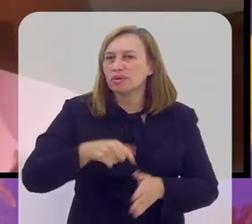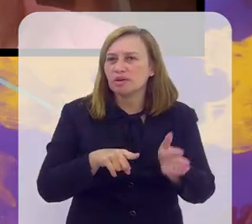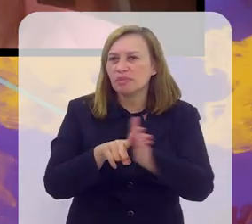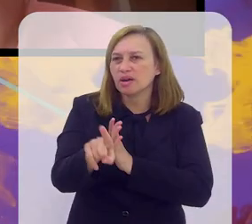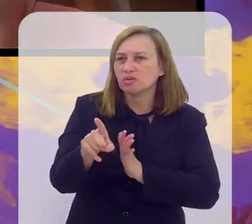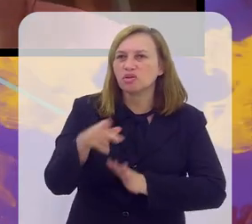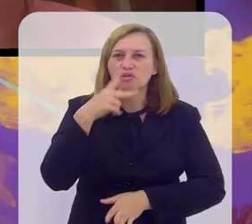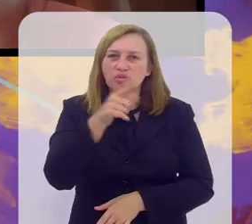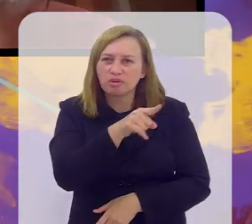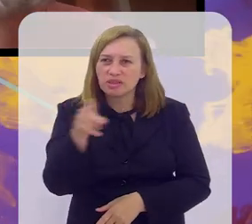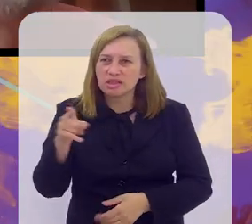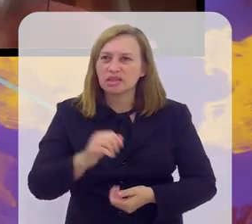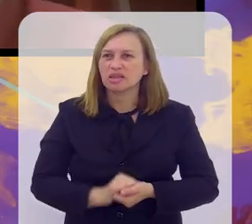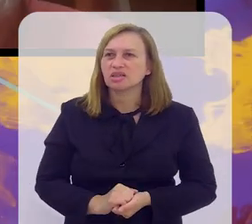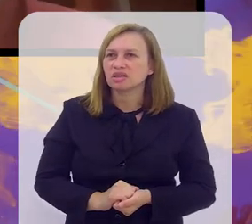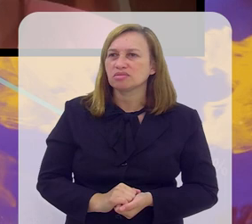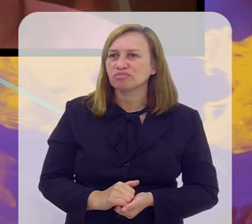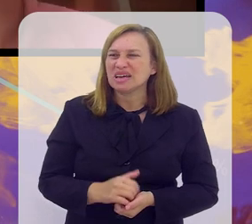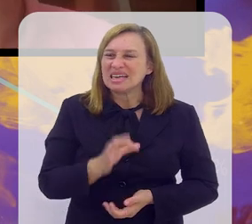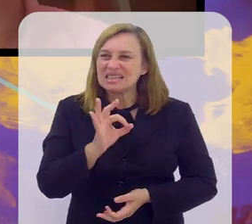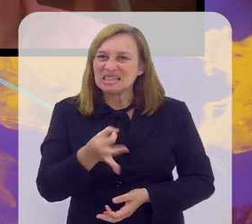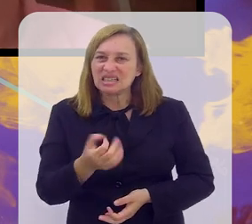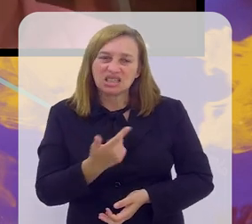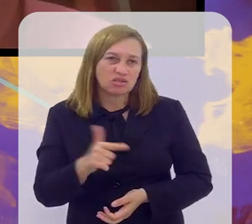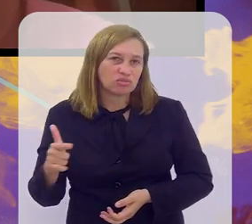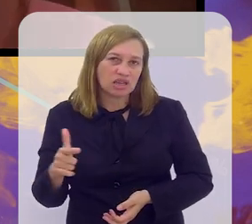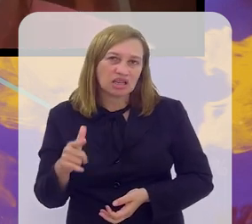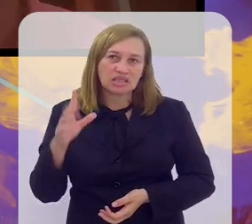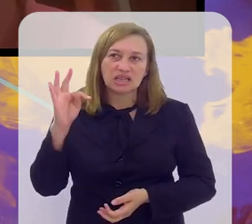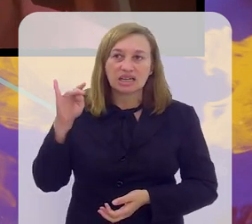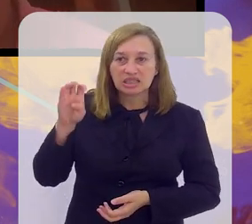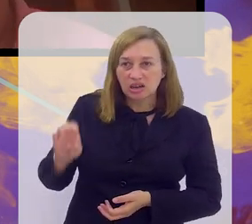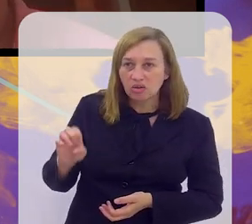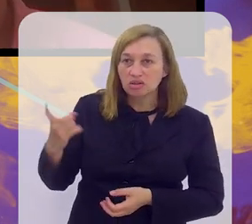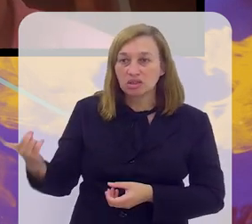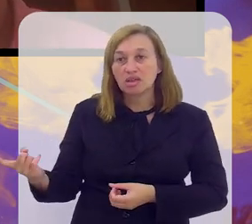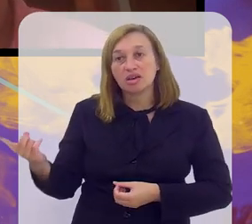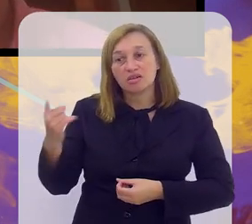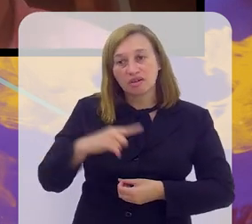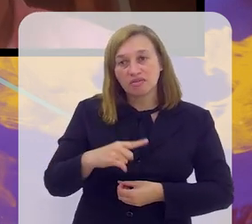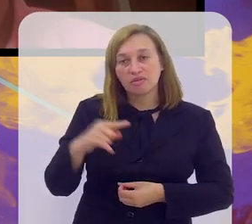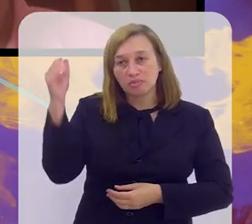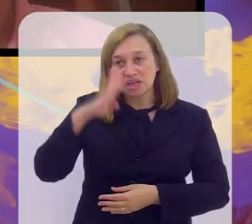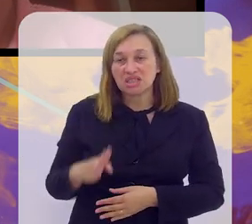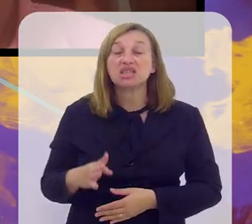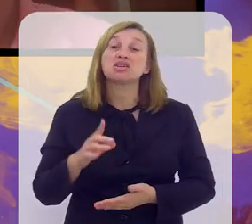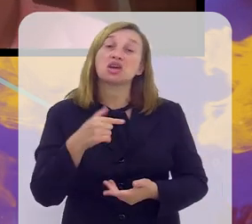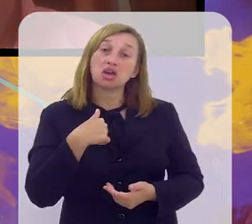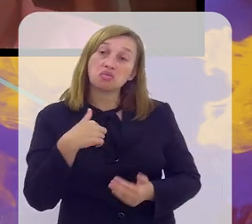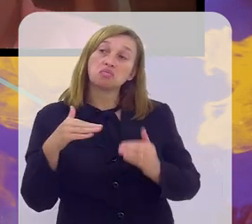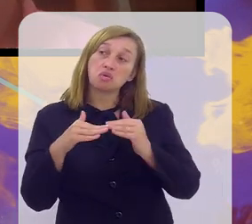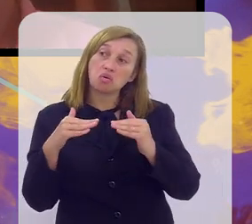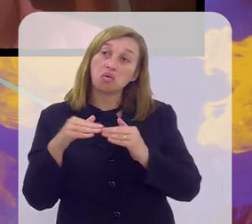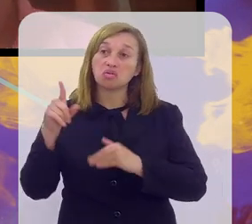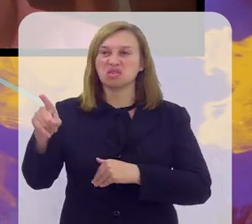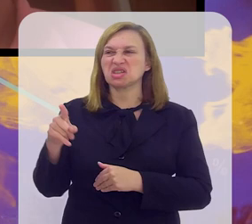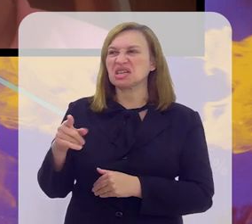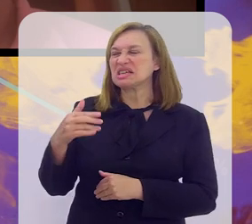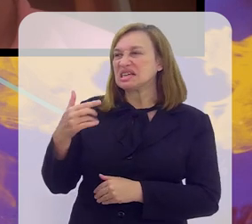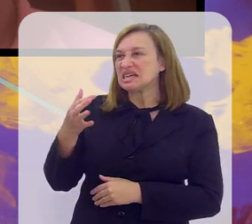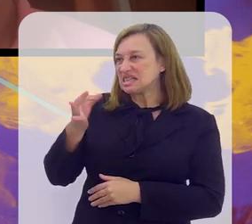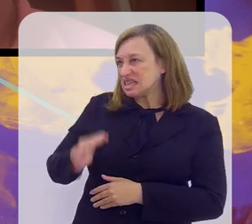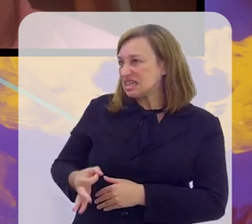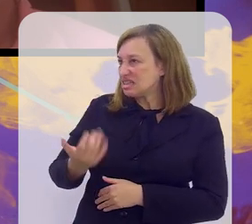pergunta, eu digo a você que não tenho certeza se o Ancelotti vem, não. É, eu estou com você. Eu também não tenho certeza que o